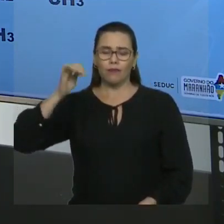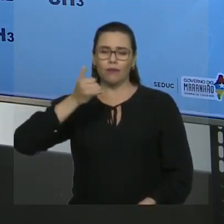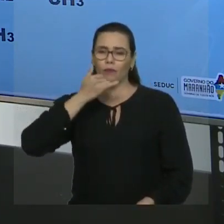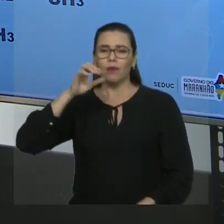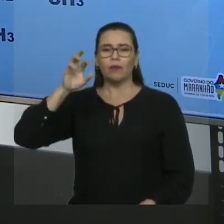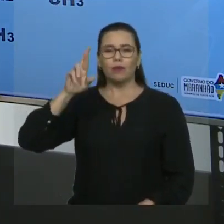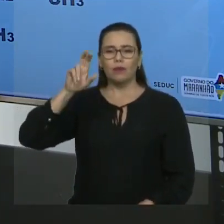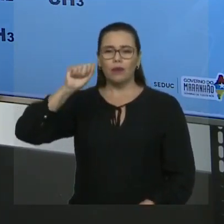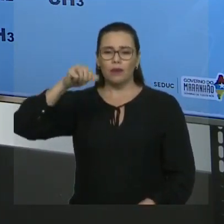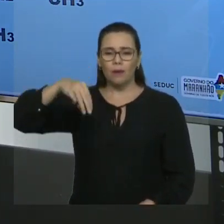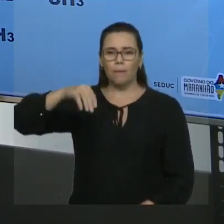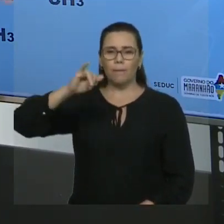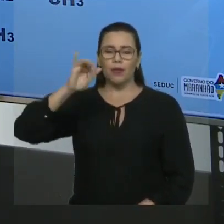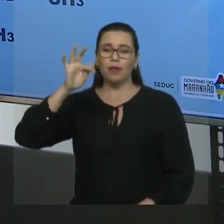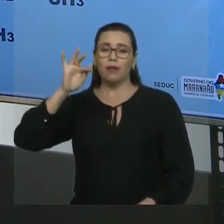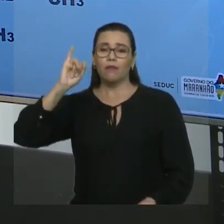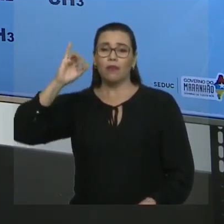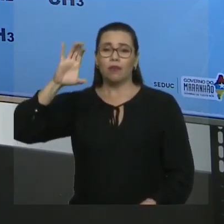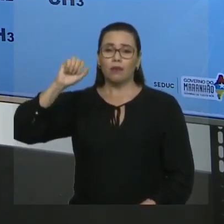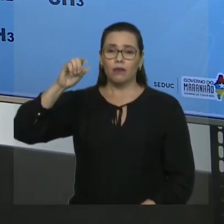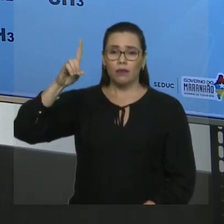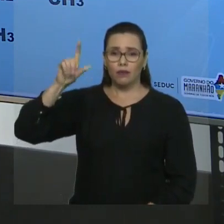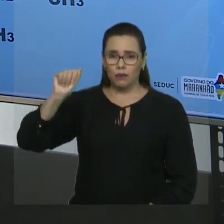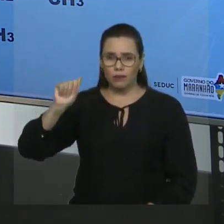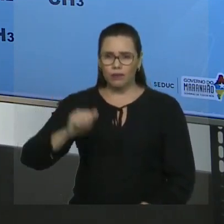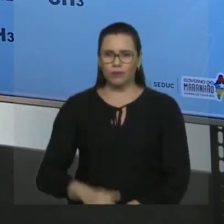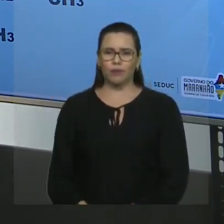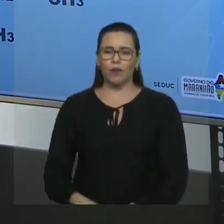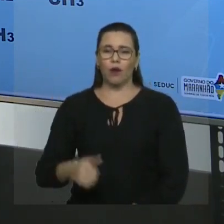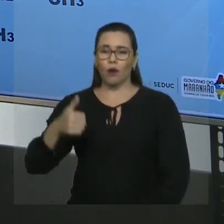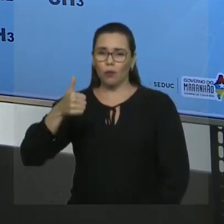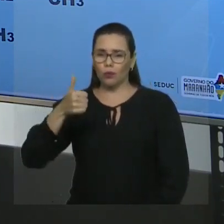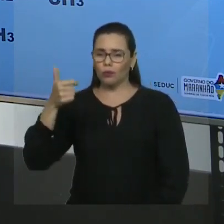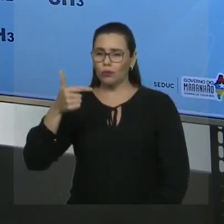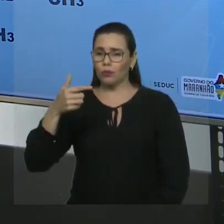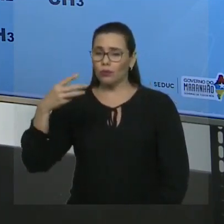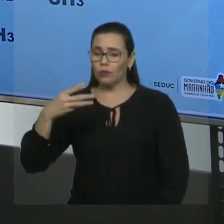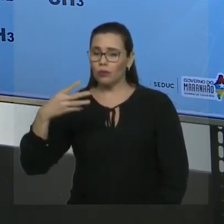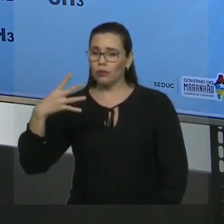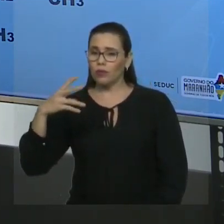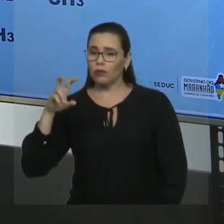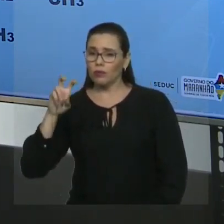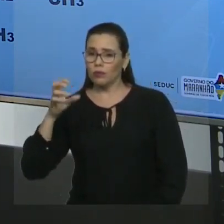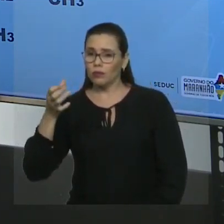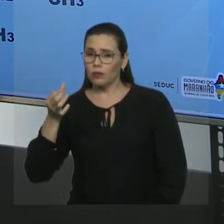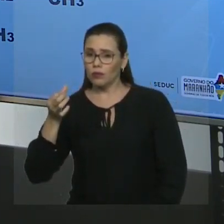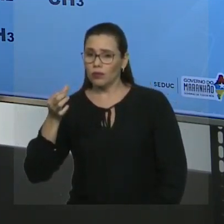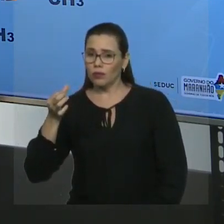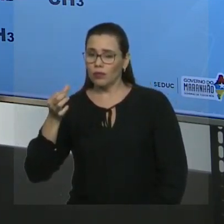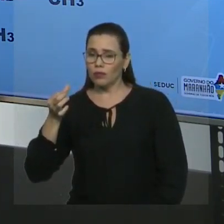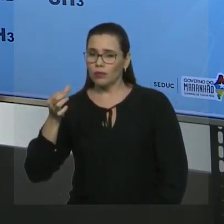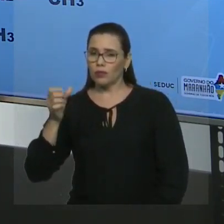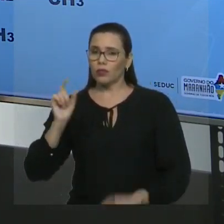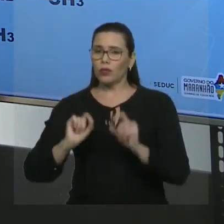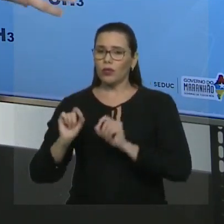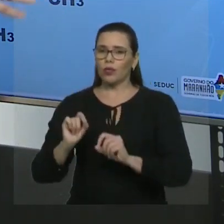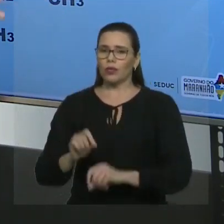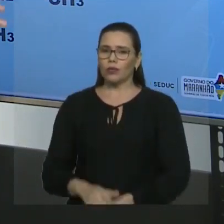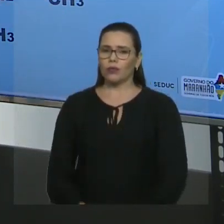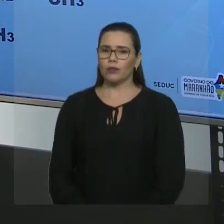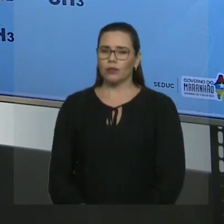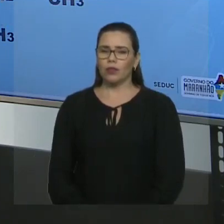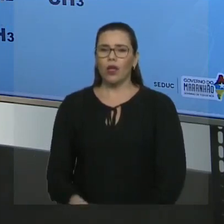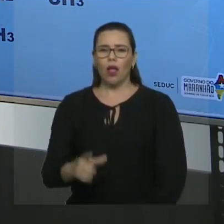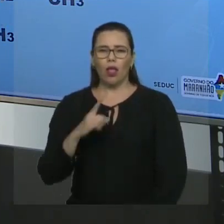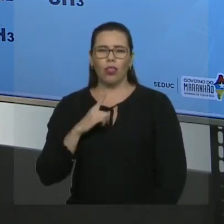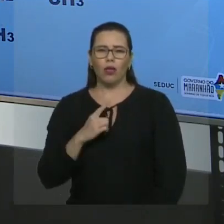e seguir na sequência reta aqui, um, dois, três, quatro, cinco, seis. Eu apresentarei, eu terei uma, duas,